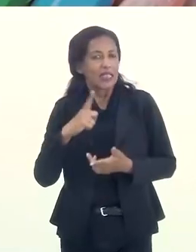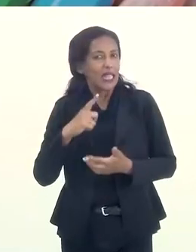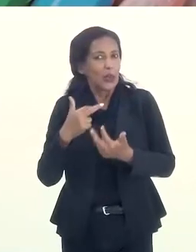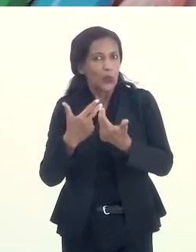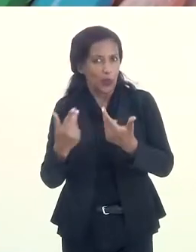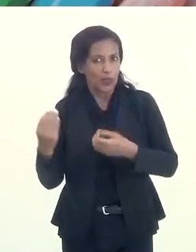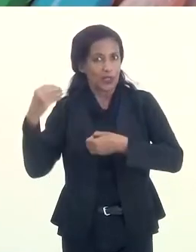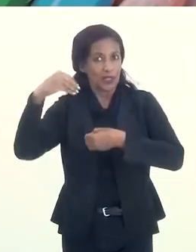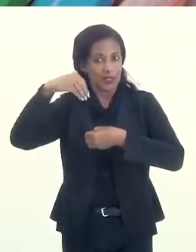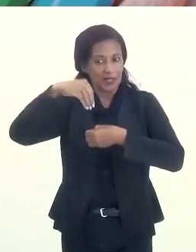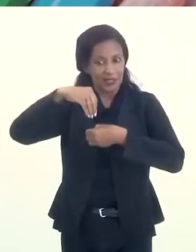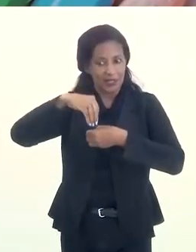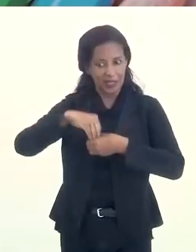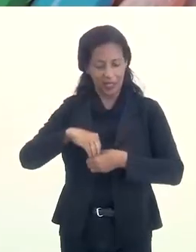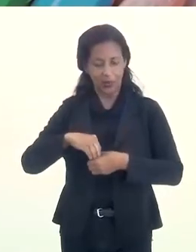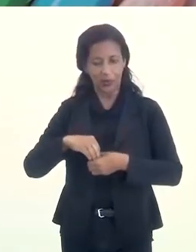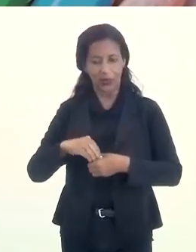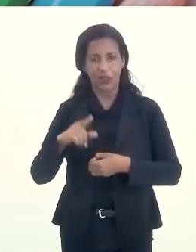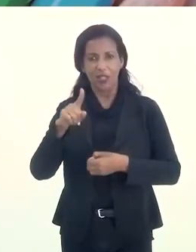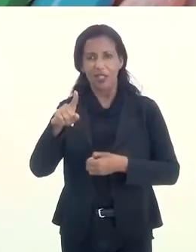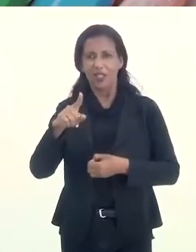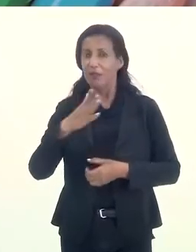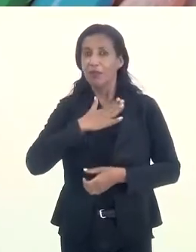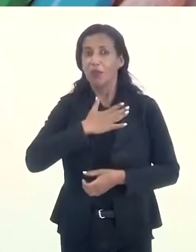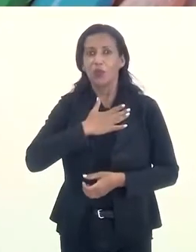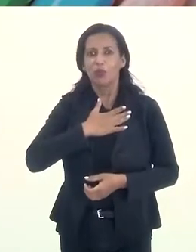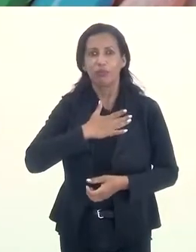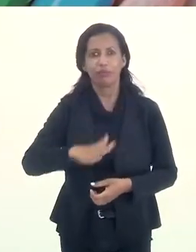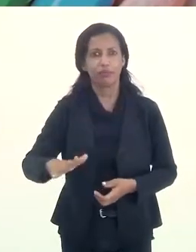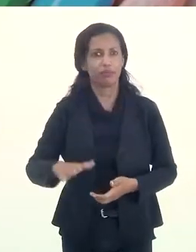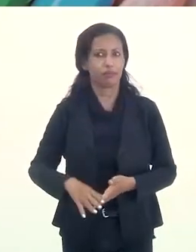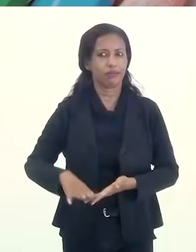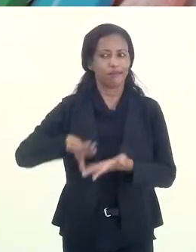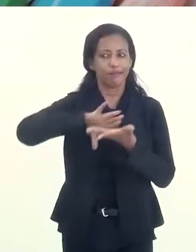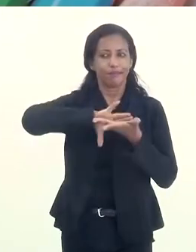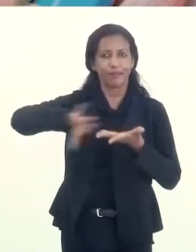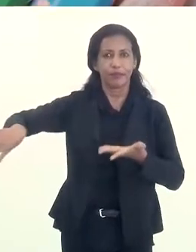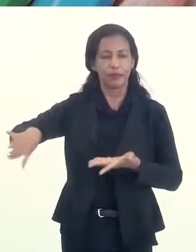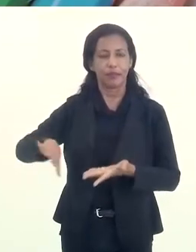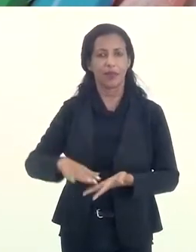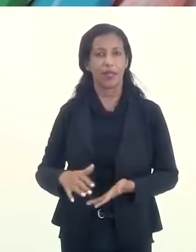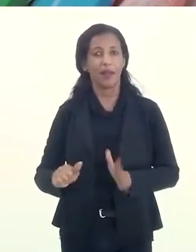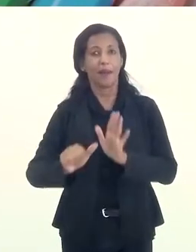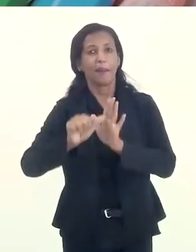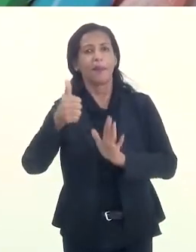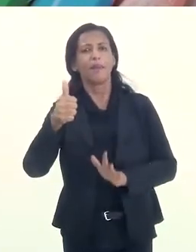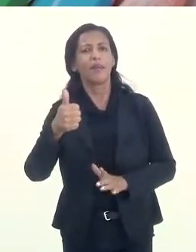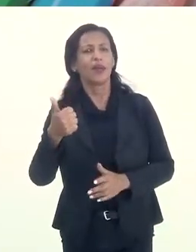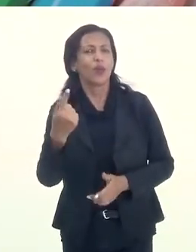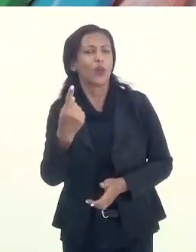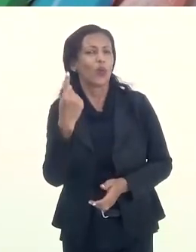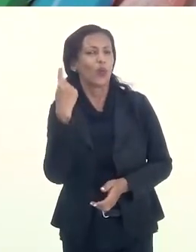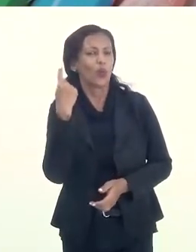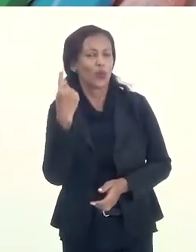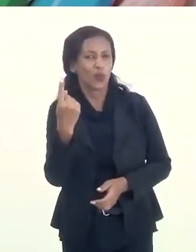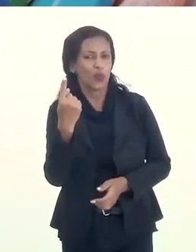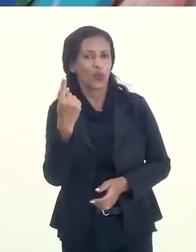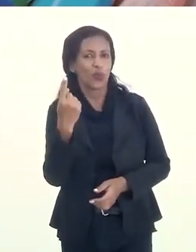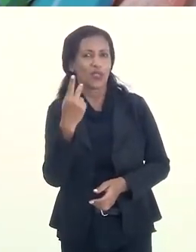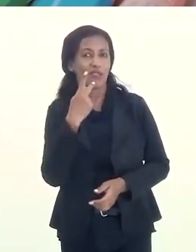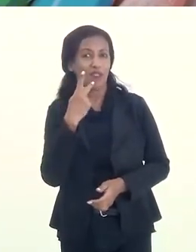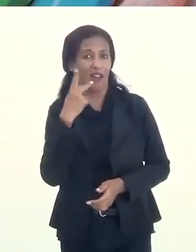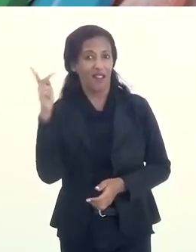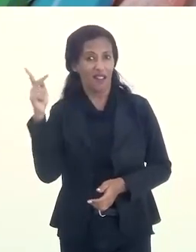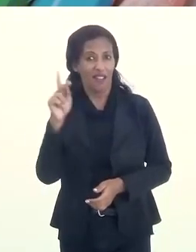jornalística, que você abomina, entendeu? Entre outras coisas, a primeira coisa que você ouve lá